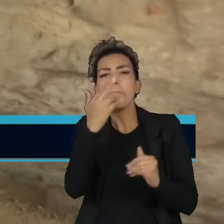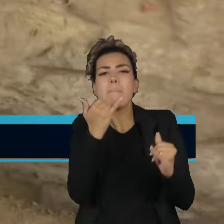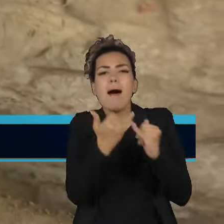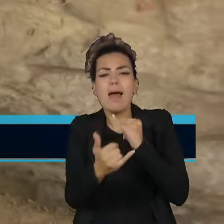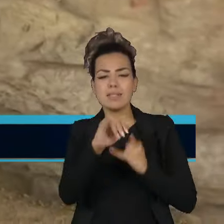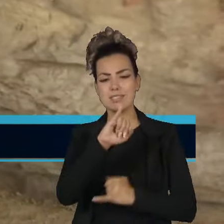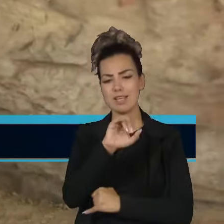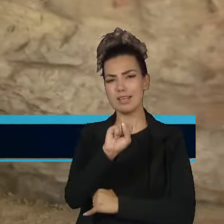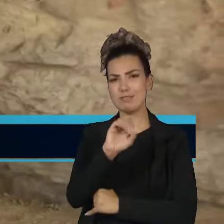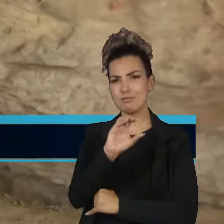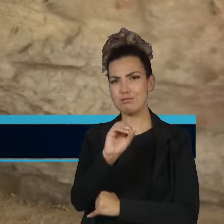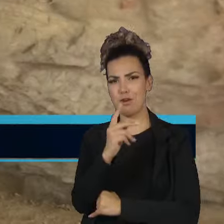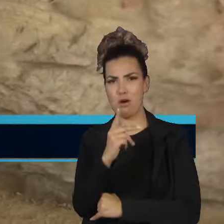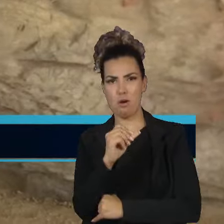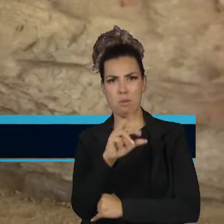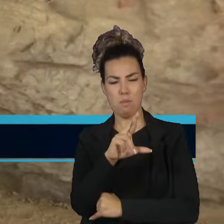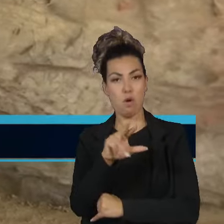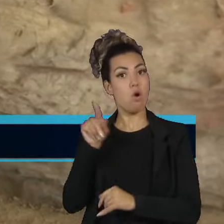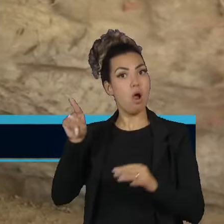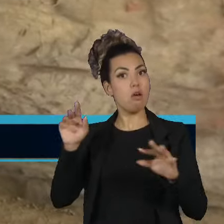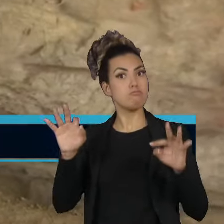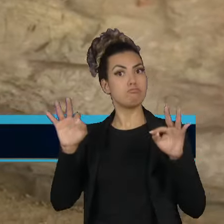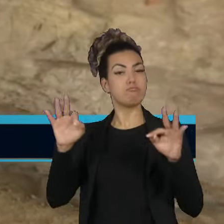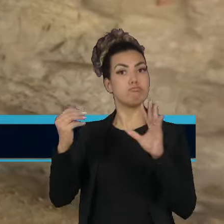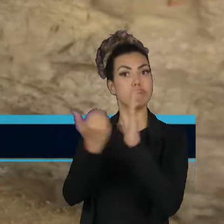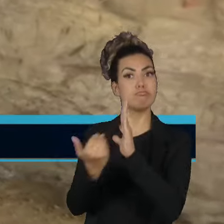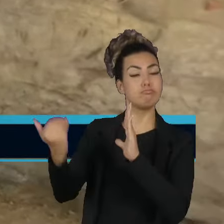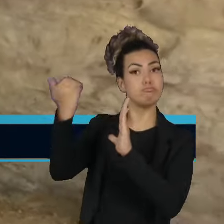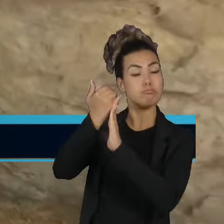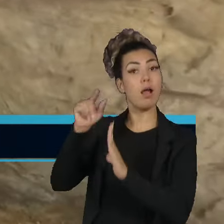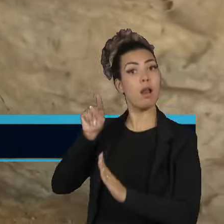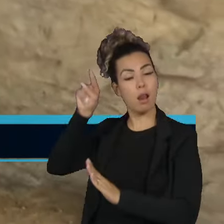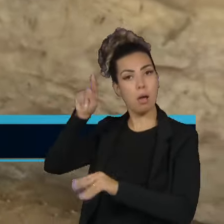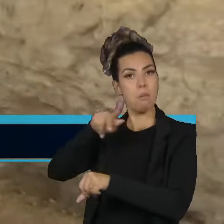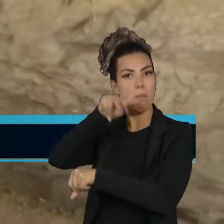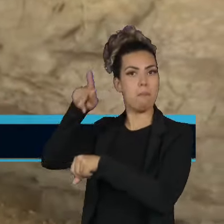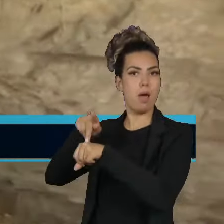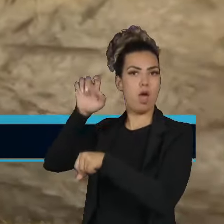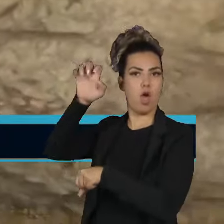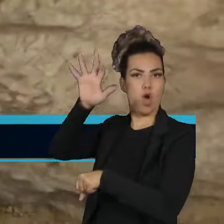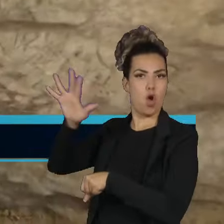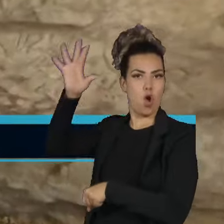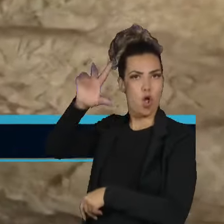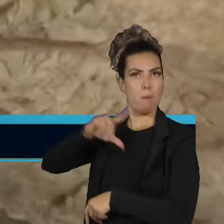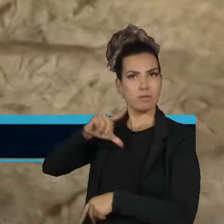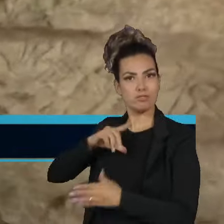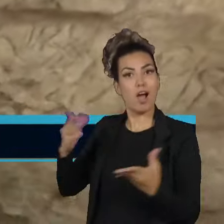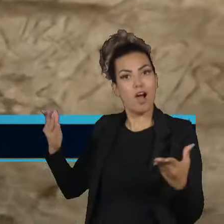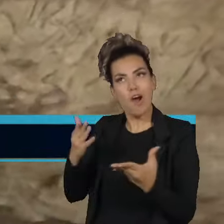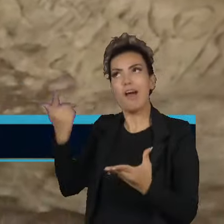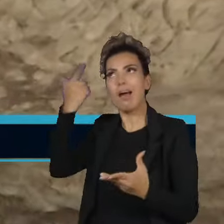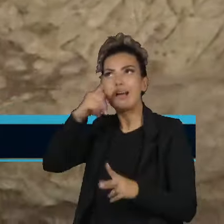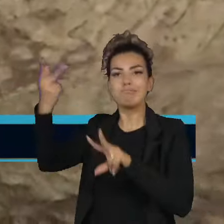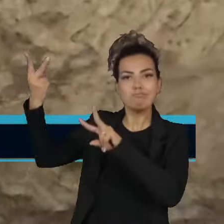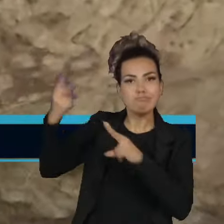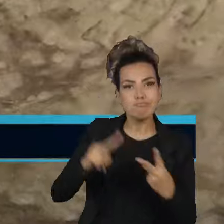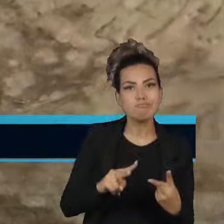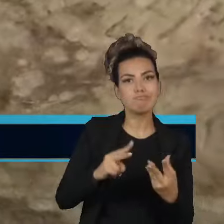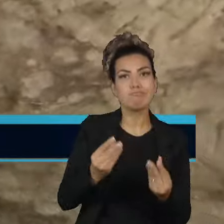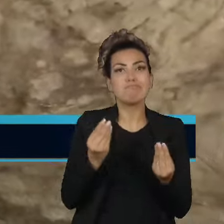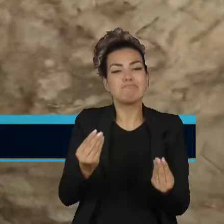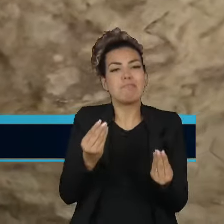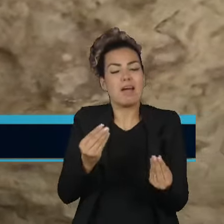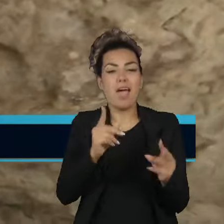moderna usada na Europa tornou possível recontar alguns dos mitos mais antigos de um dos povos